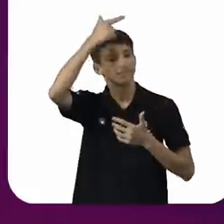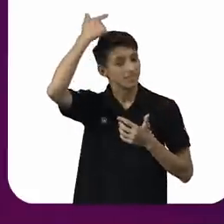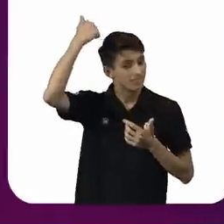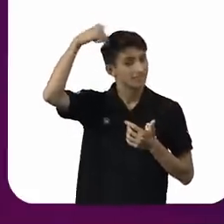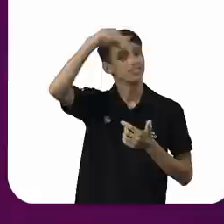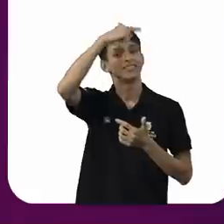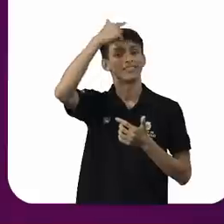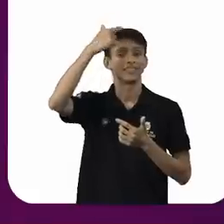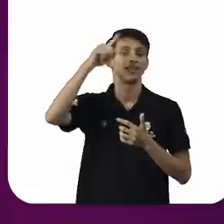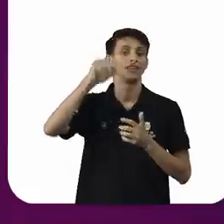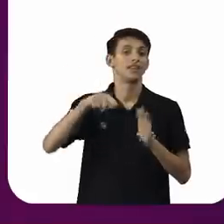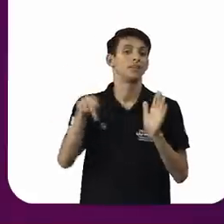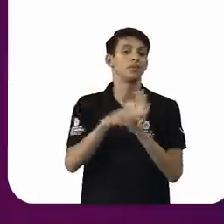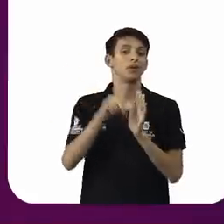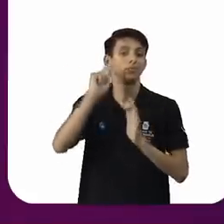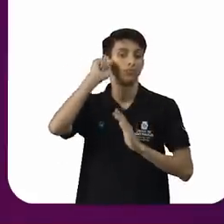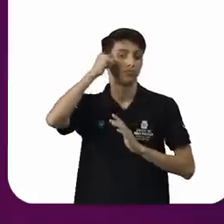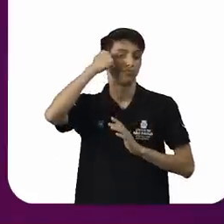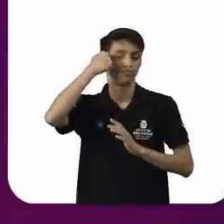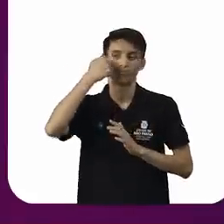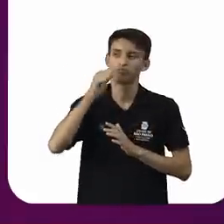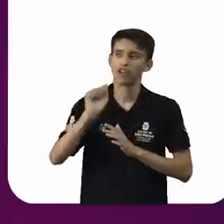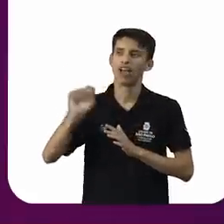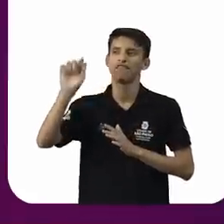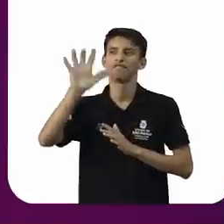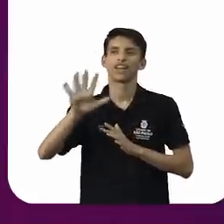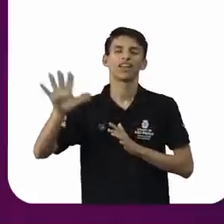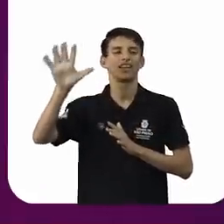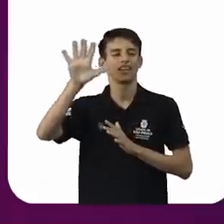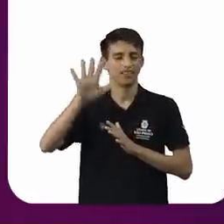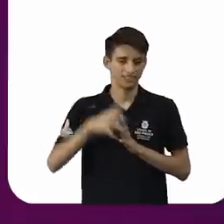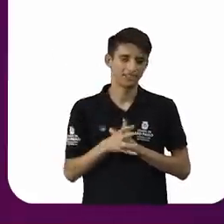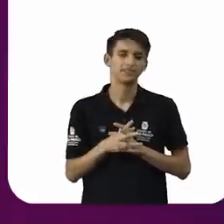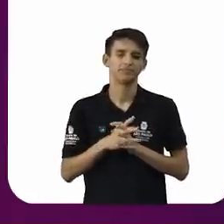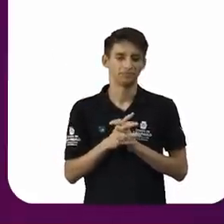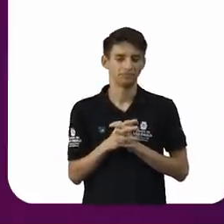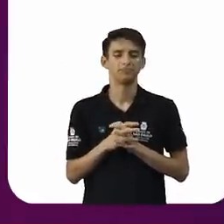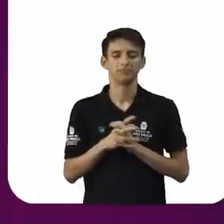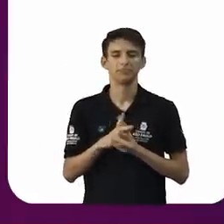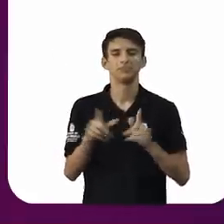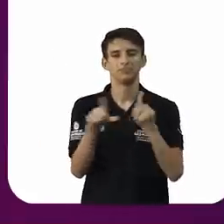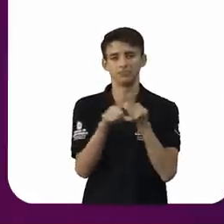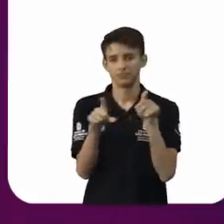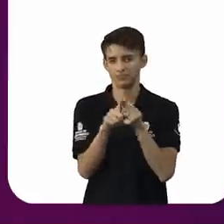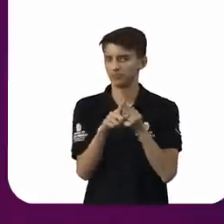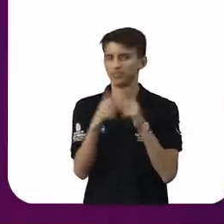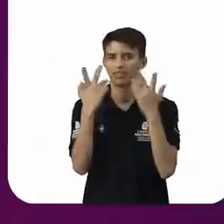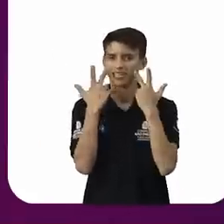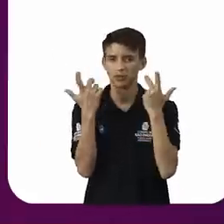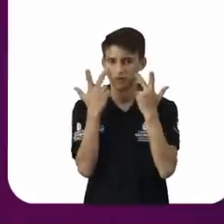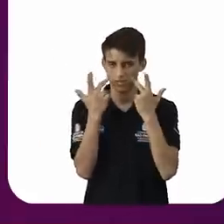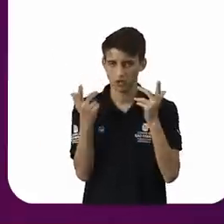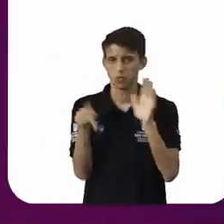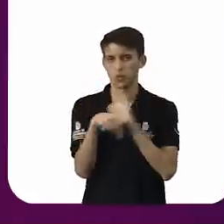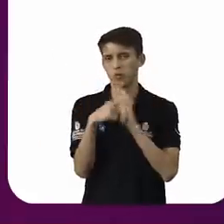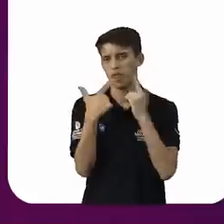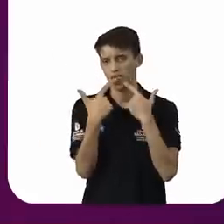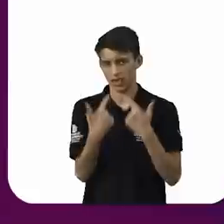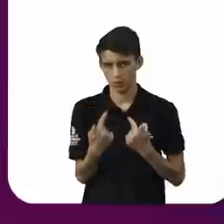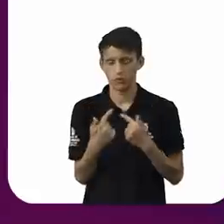aqui são as divindades africanas, ela está um pouco sincretizada mesmo, tem um mimetismo natural da língua.